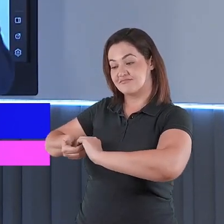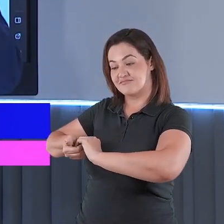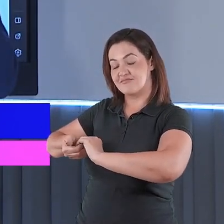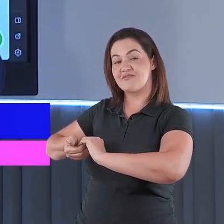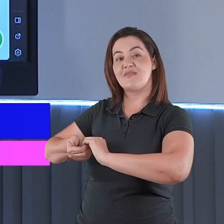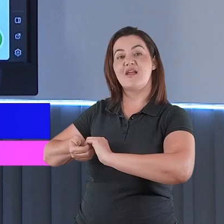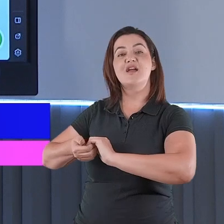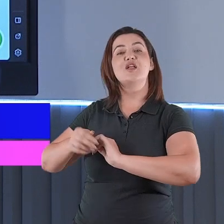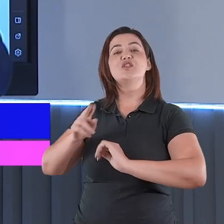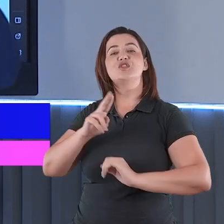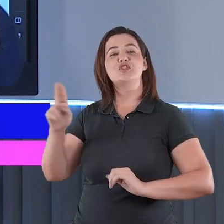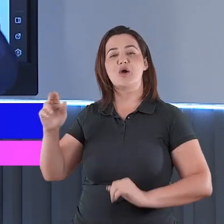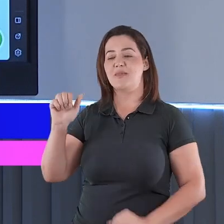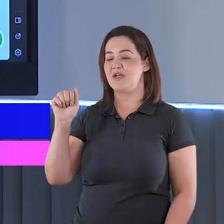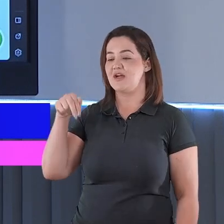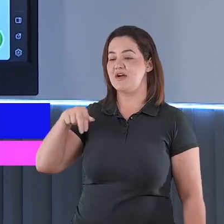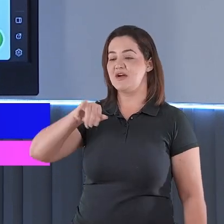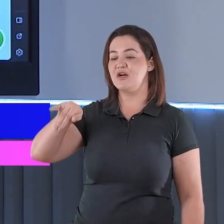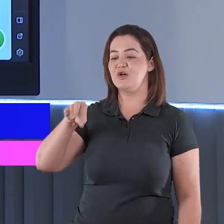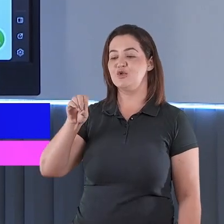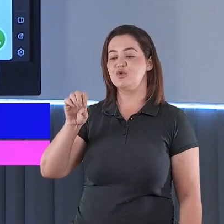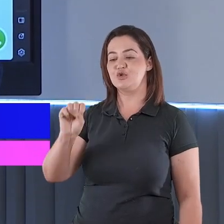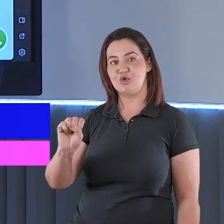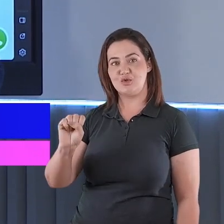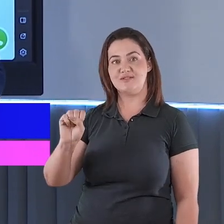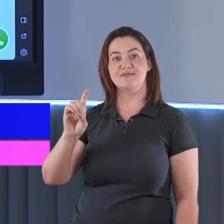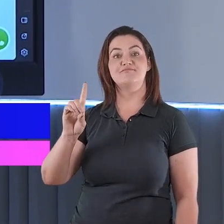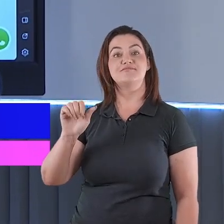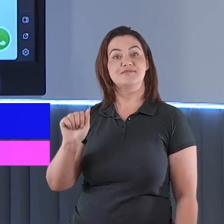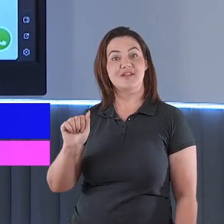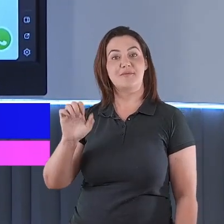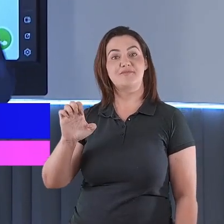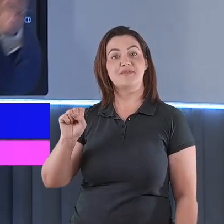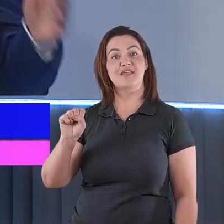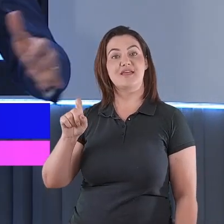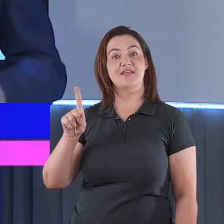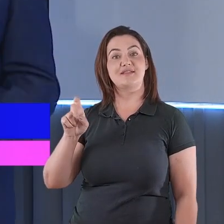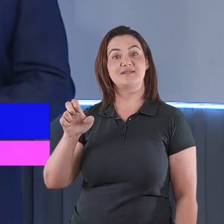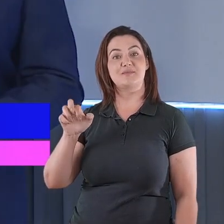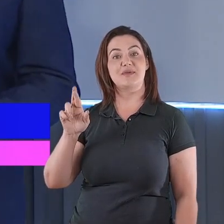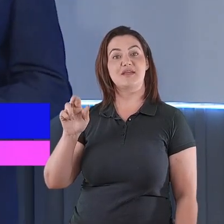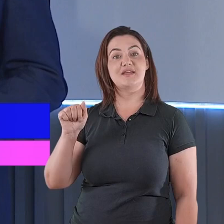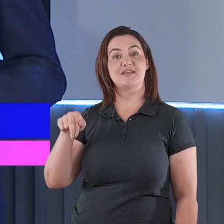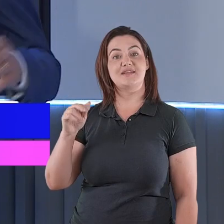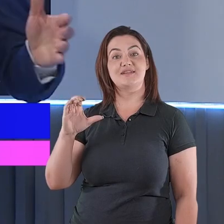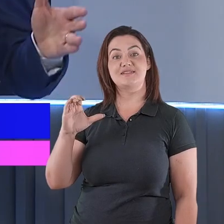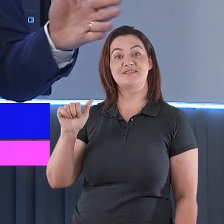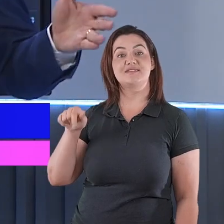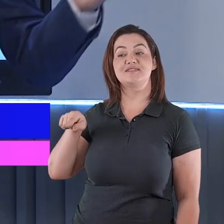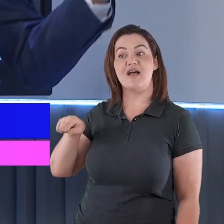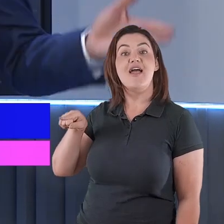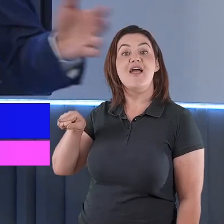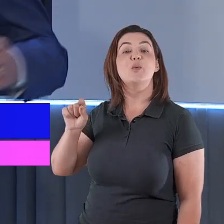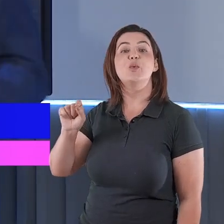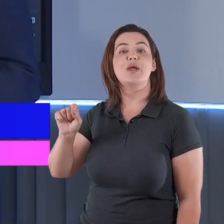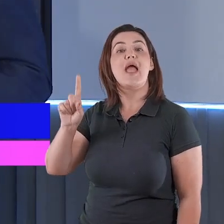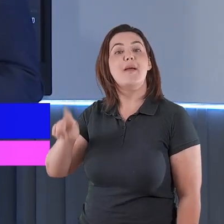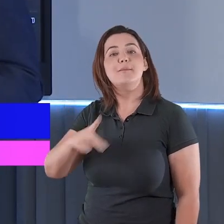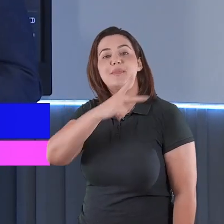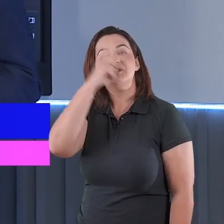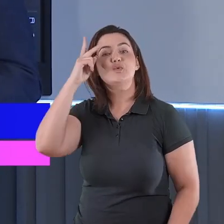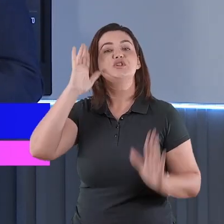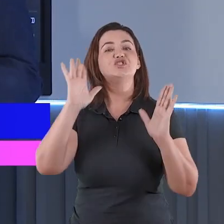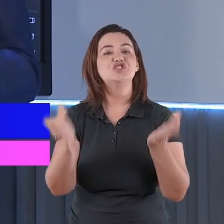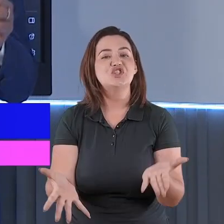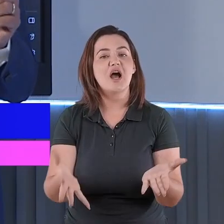histórias de pessoas que foram impactadas pelo poder da palavra de Deus. Quem é o anjo da esperança? É alguém que já foi transformado